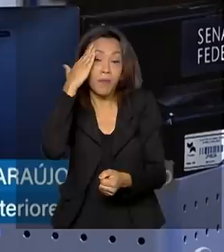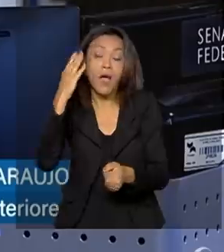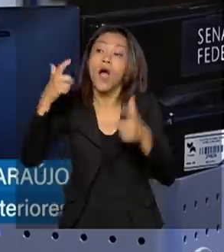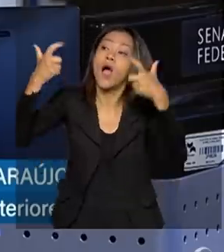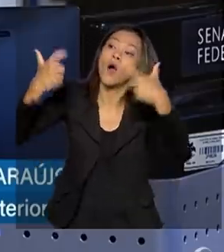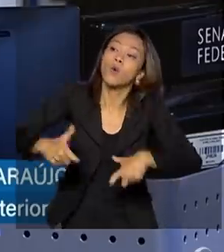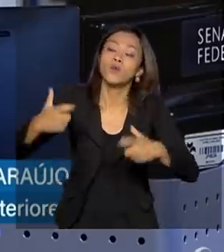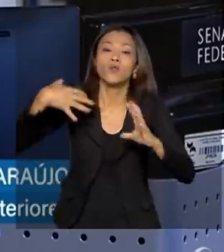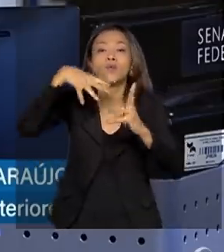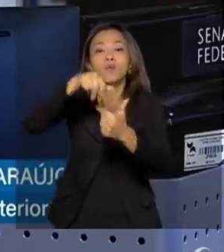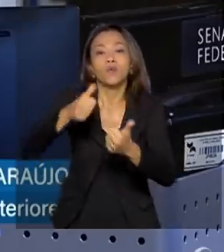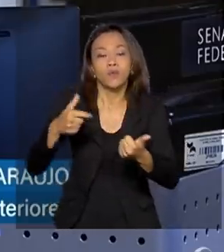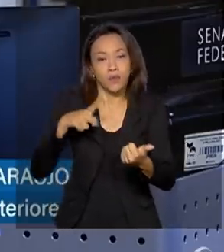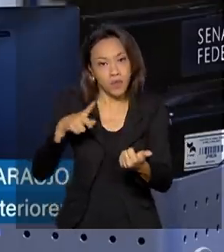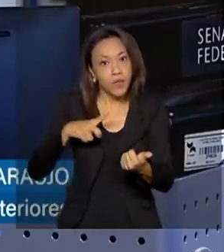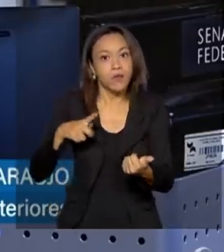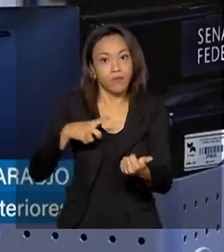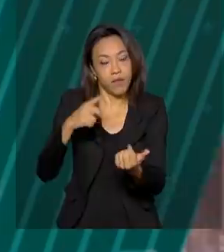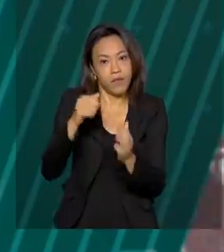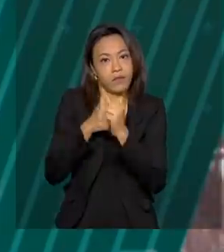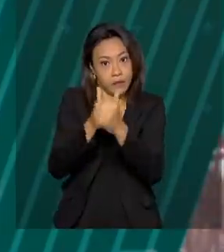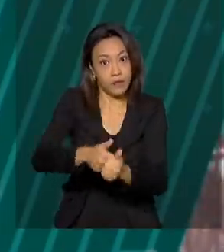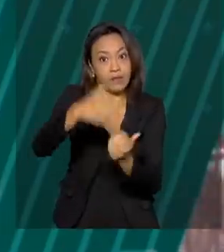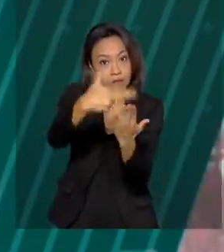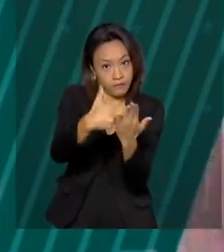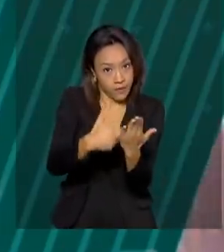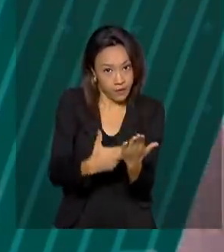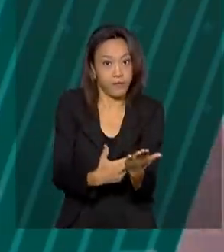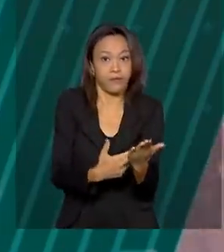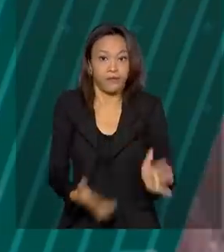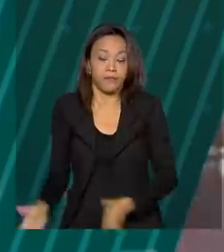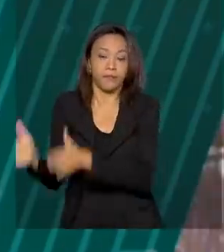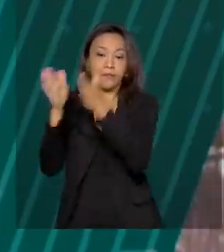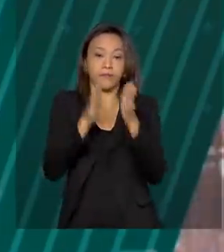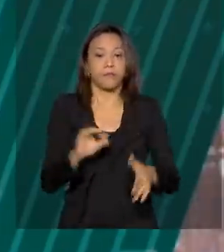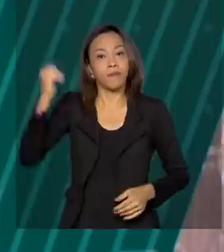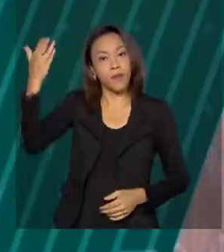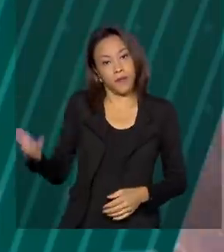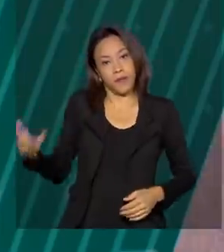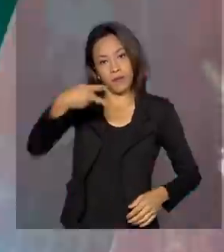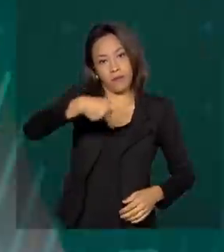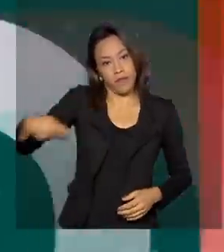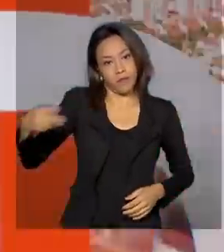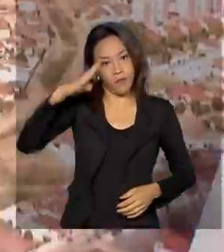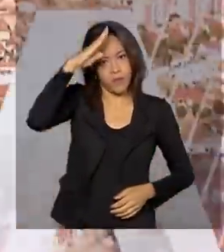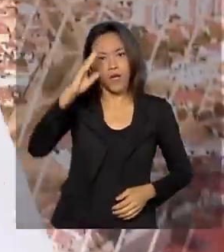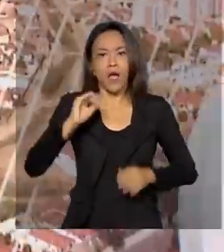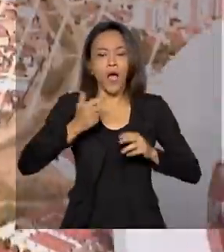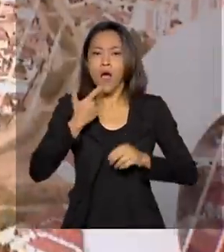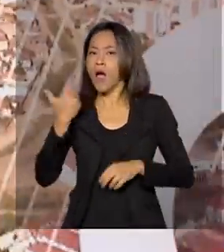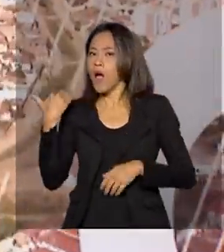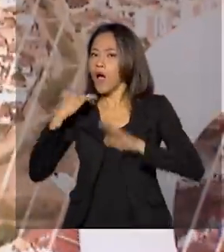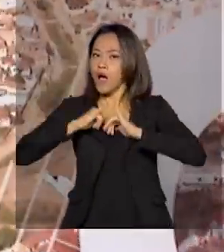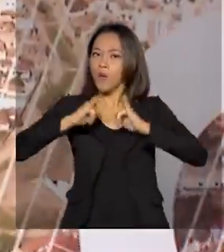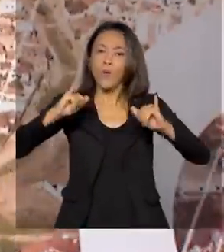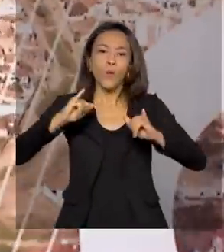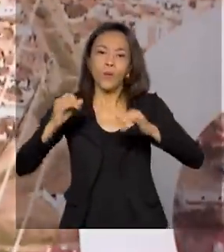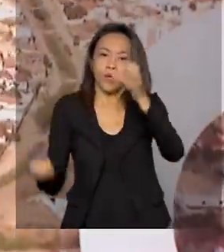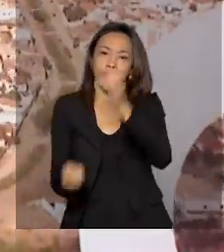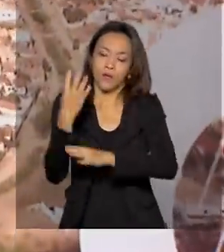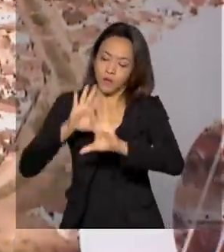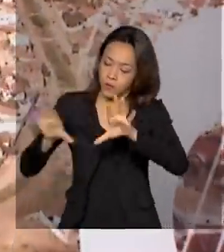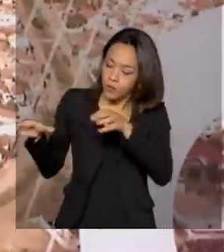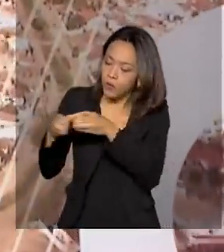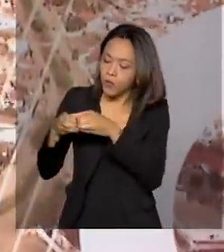equipamentos e insumos nas especificações necessárias. E o presidente Jair Bolsonaro anunciou a criação de um comitê que vai se reunir